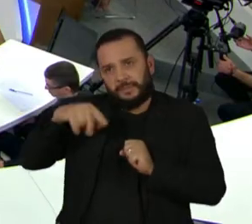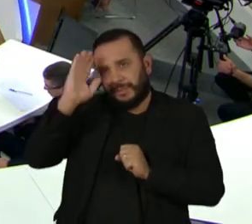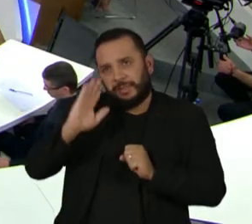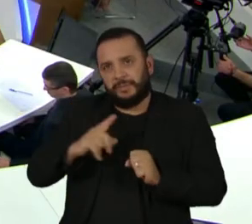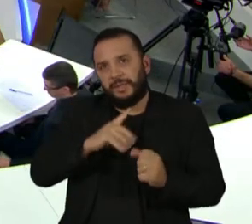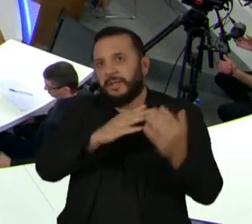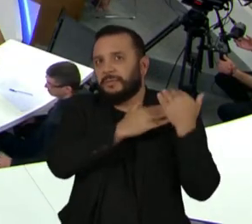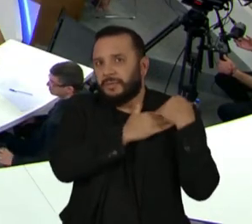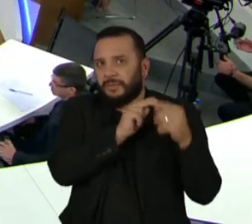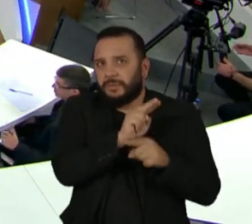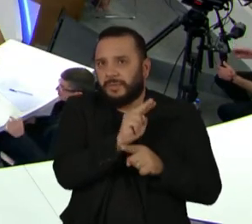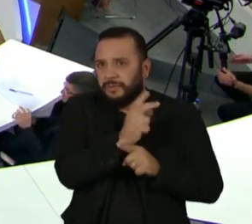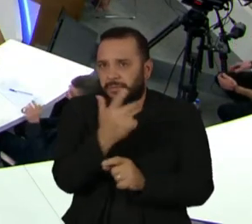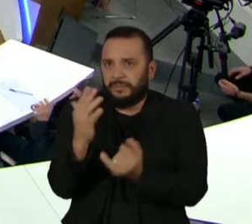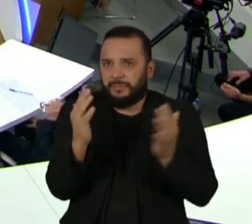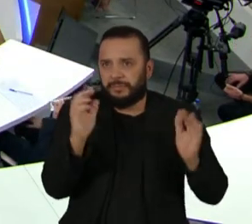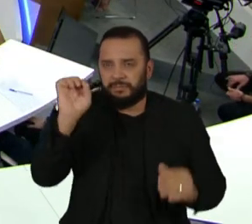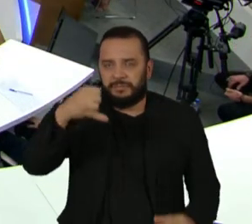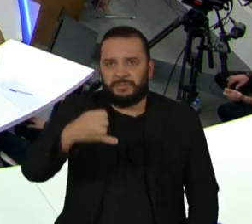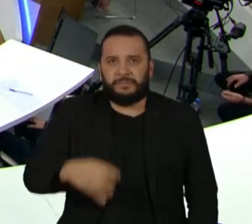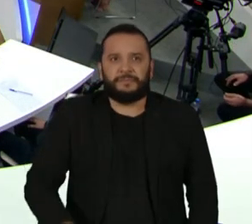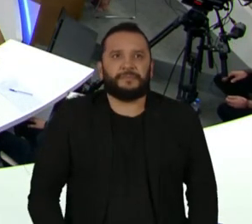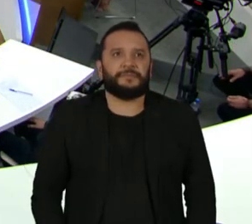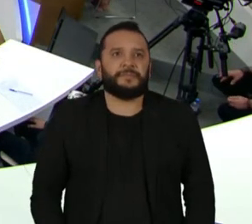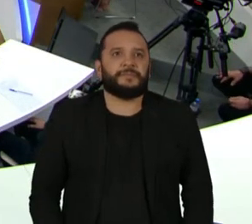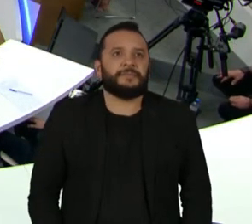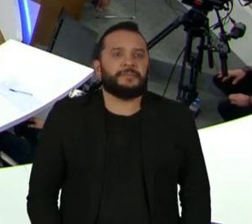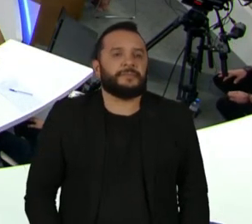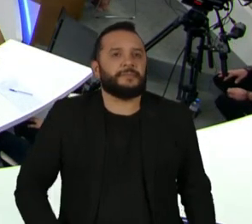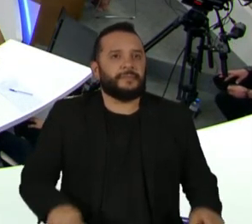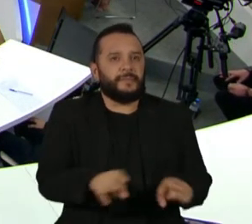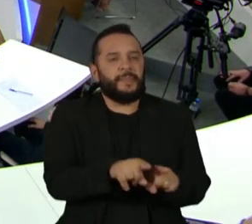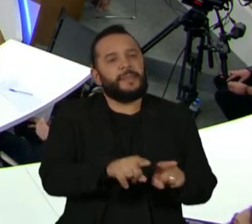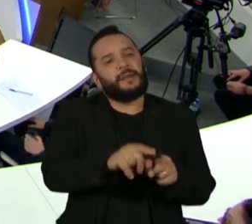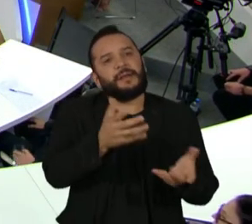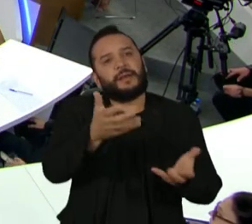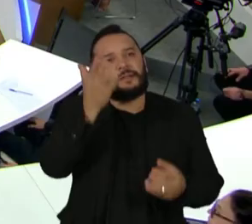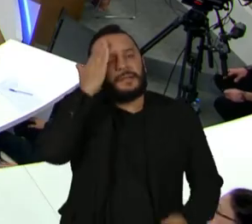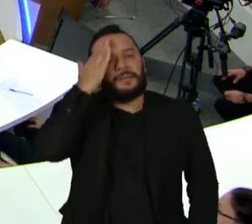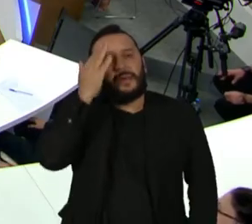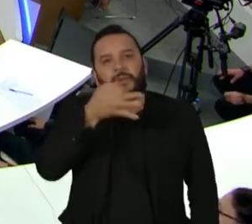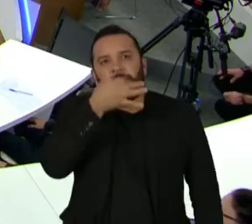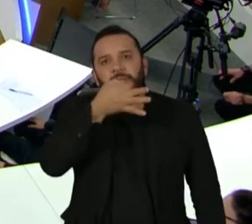Dentro dessa linha, ministro, gostaria de saber qual a opinião do senhor